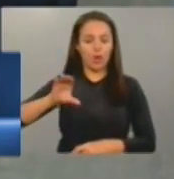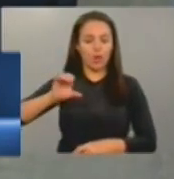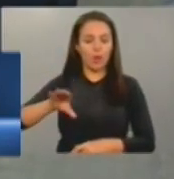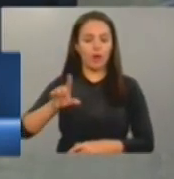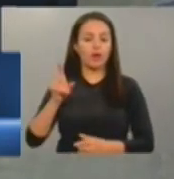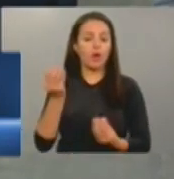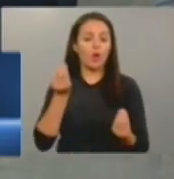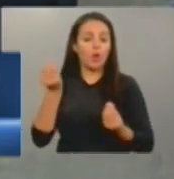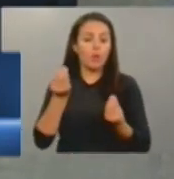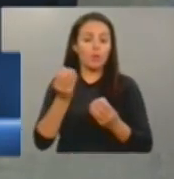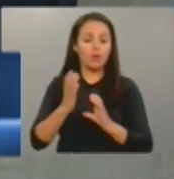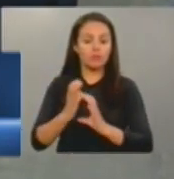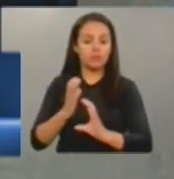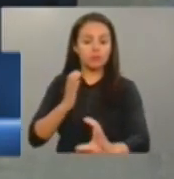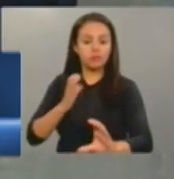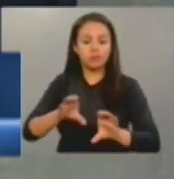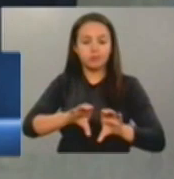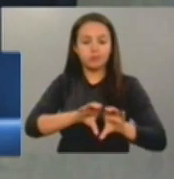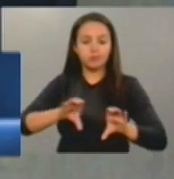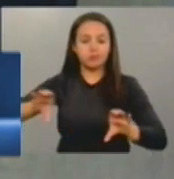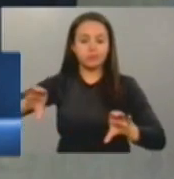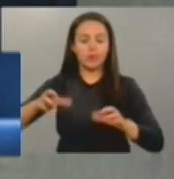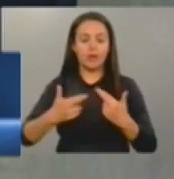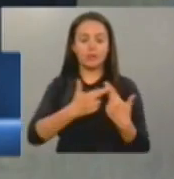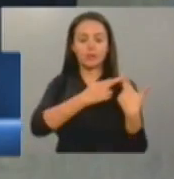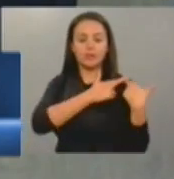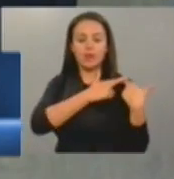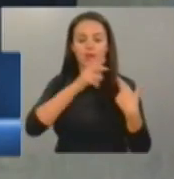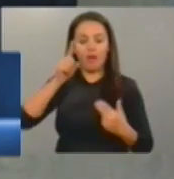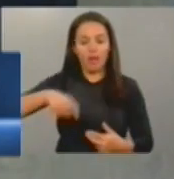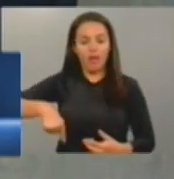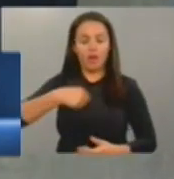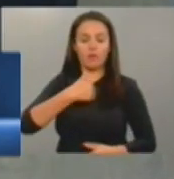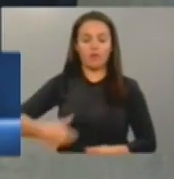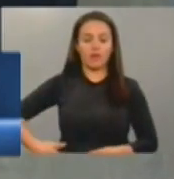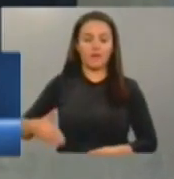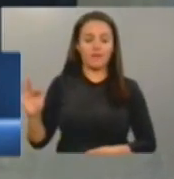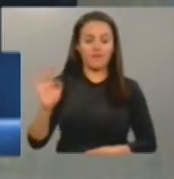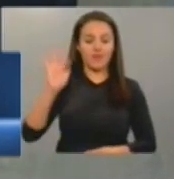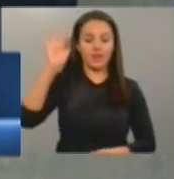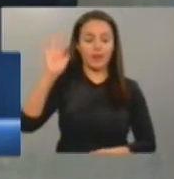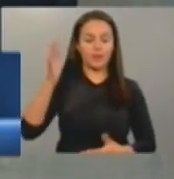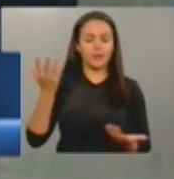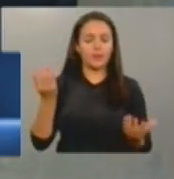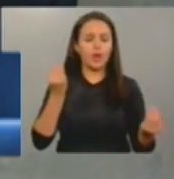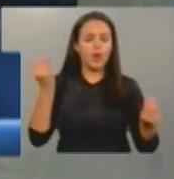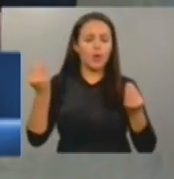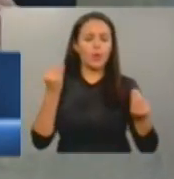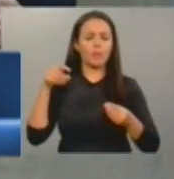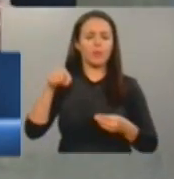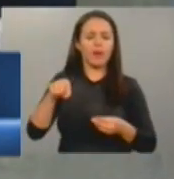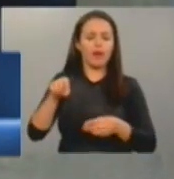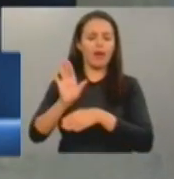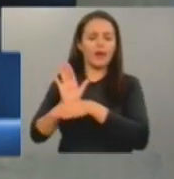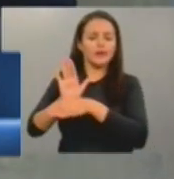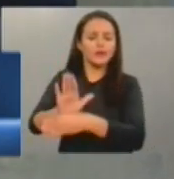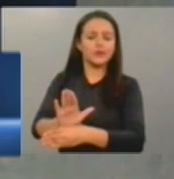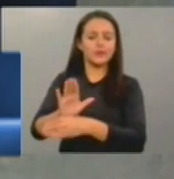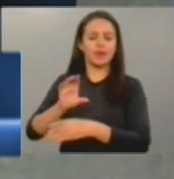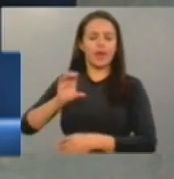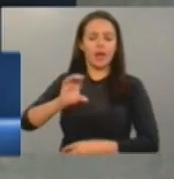competência federal, salvo engano da Funasa, se eu não me engano. E se nós temos alguma saída com a possibilidade para a gente,